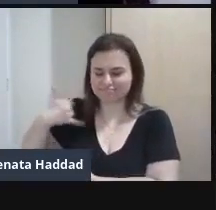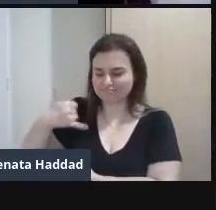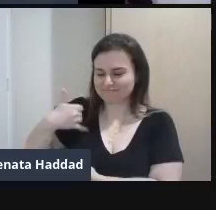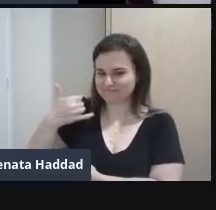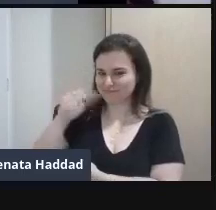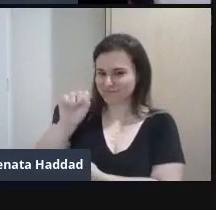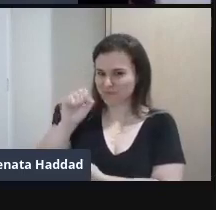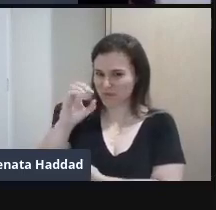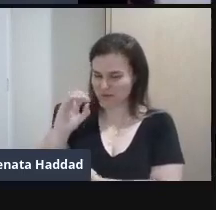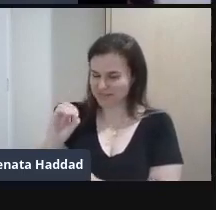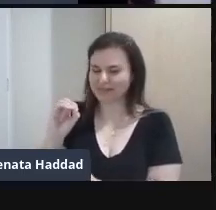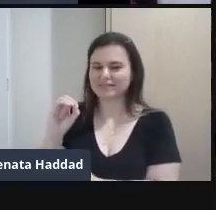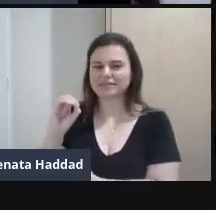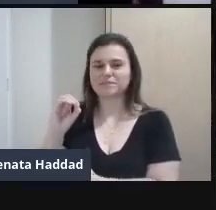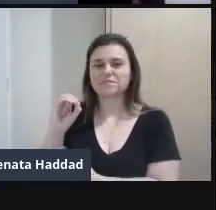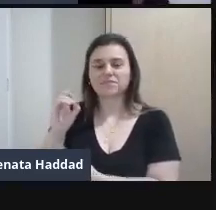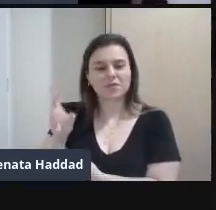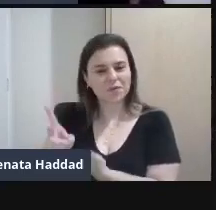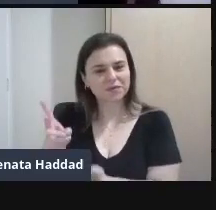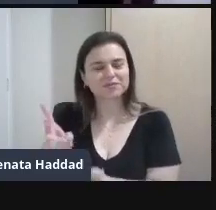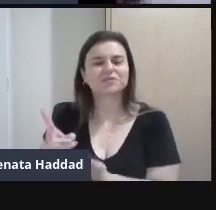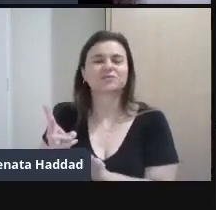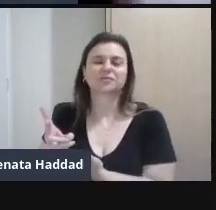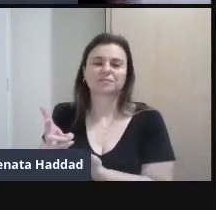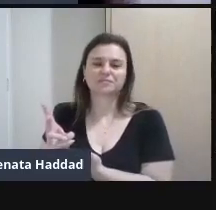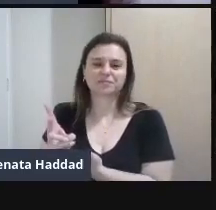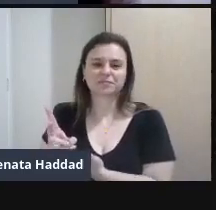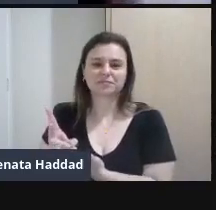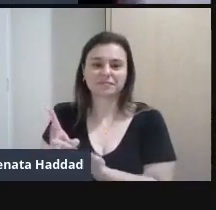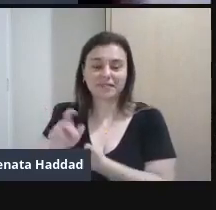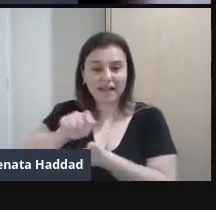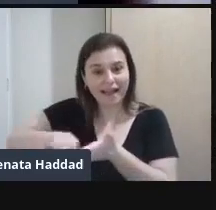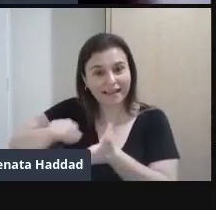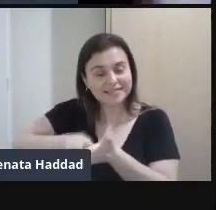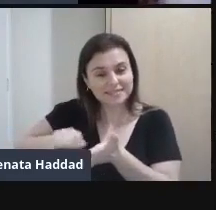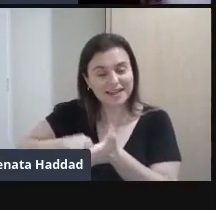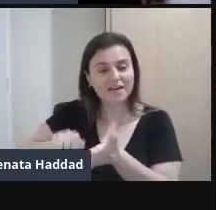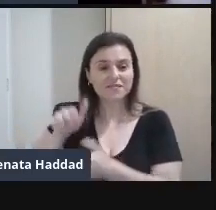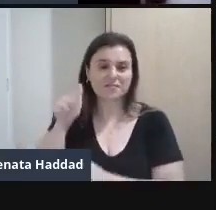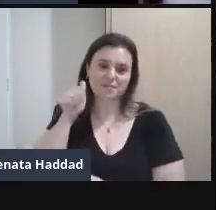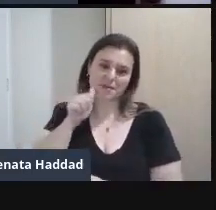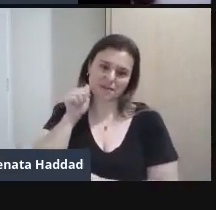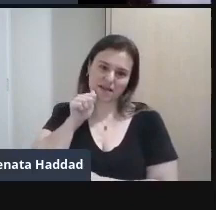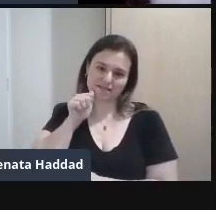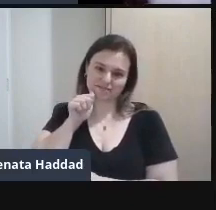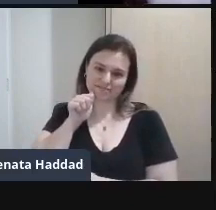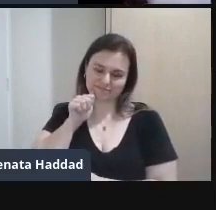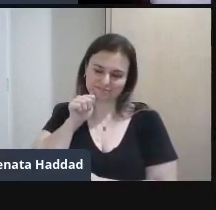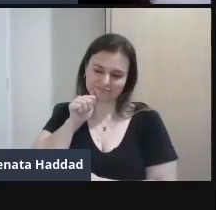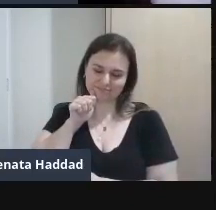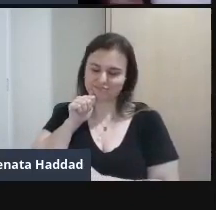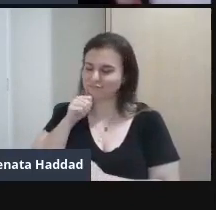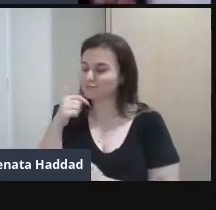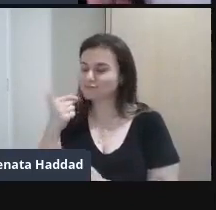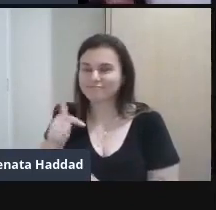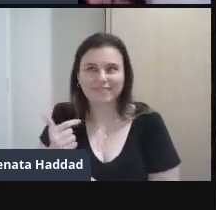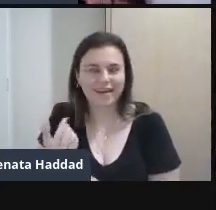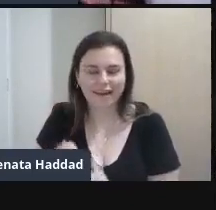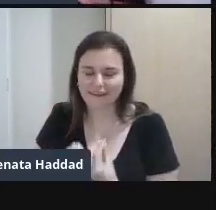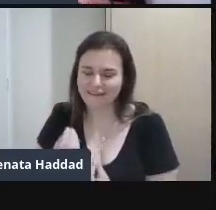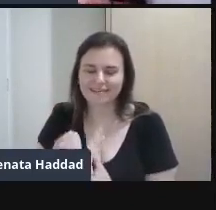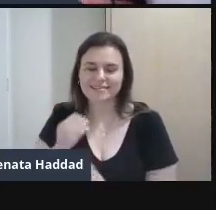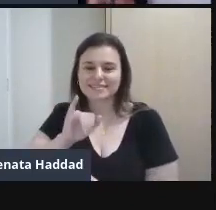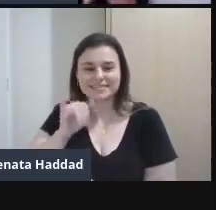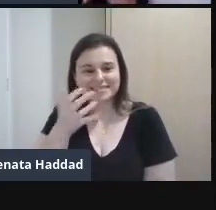ativa A Marina Colassante Ela escreve Para mulheres Para as mulheres Gente Não tem como Se você quer Uma